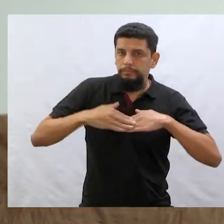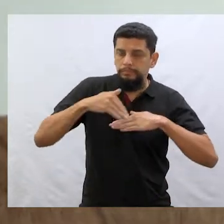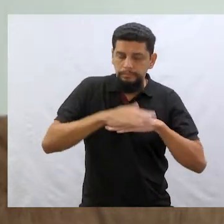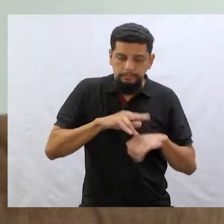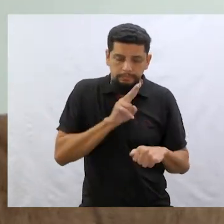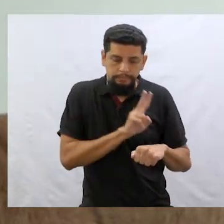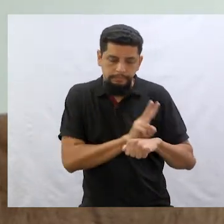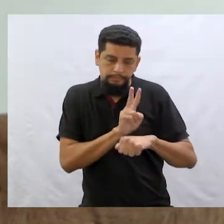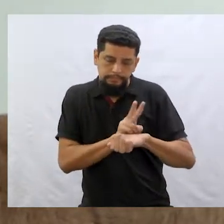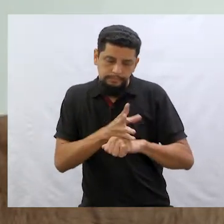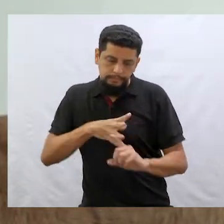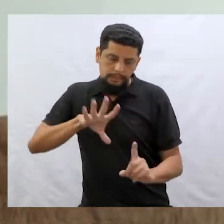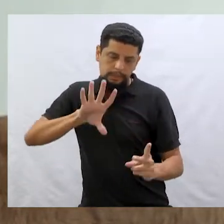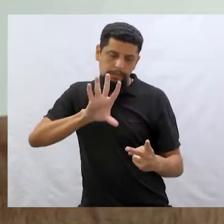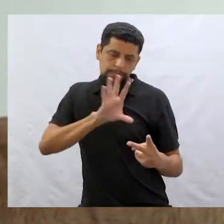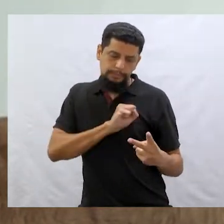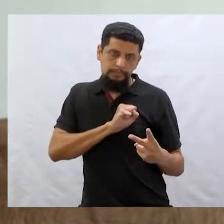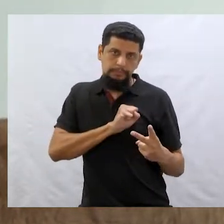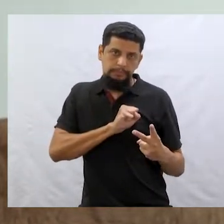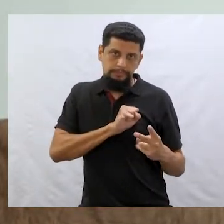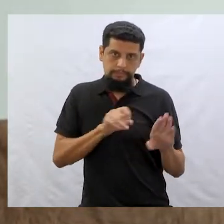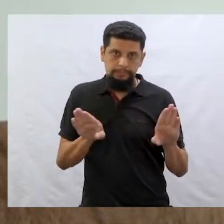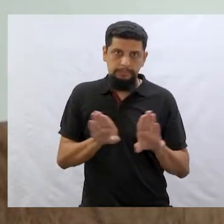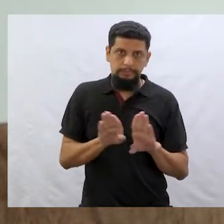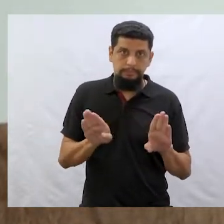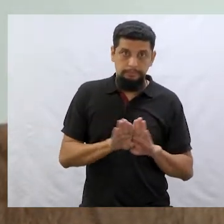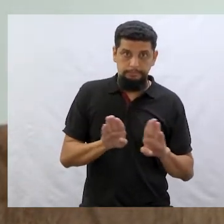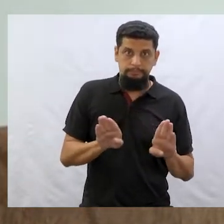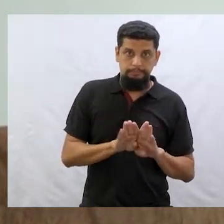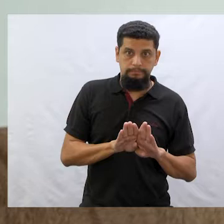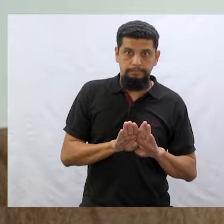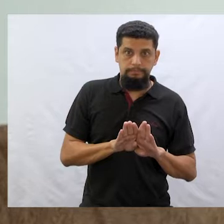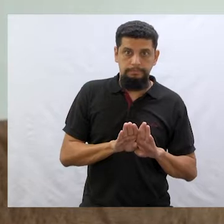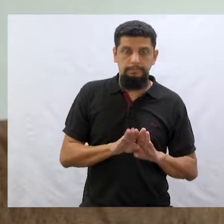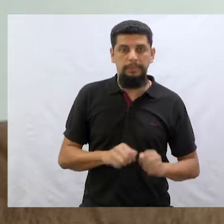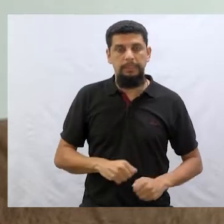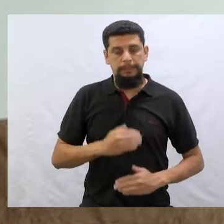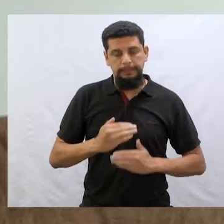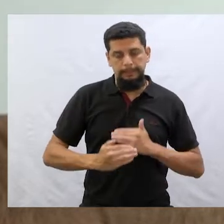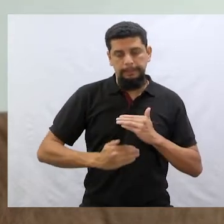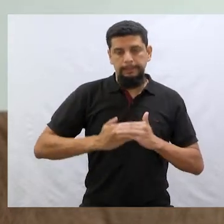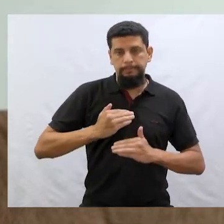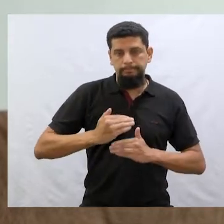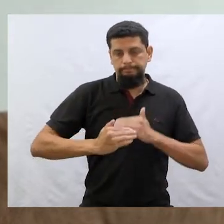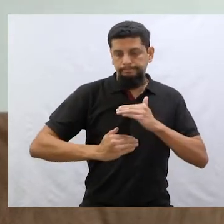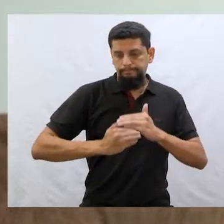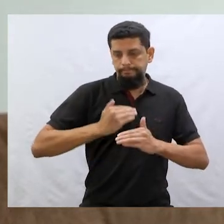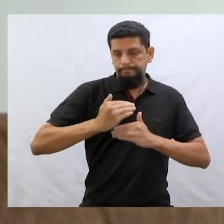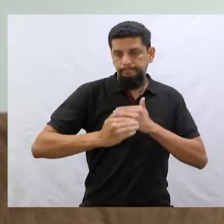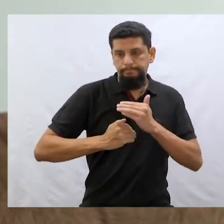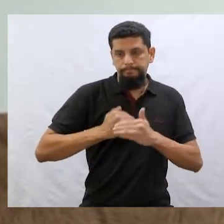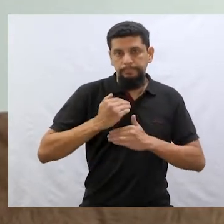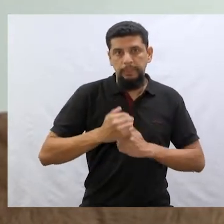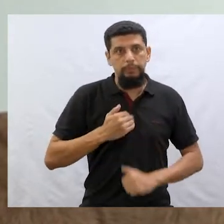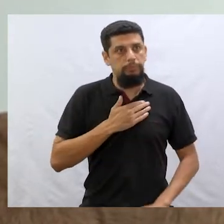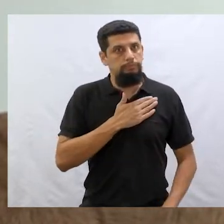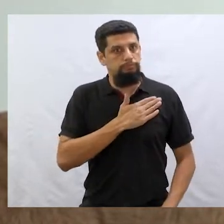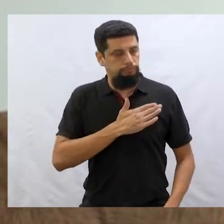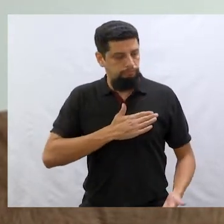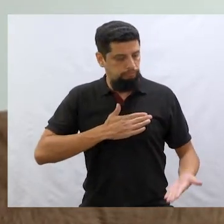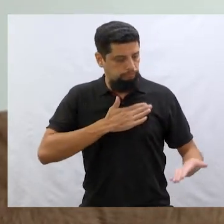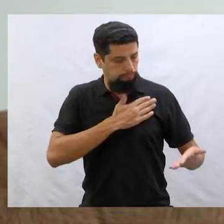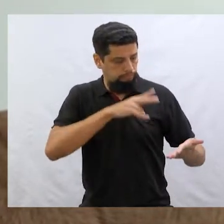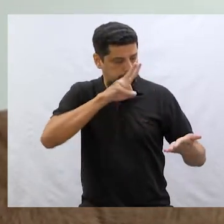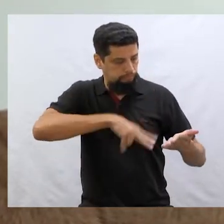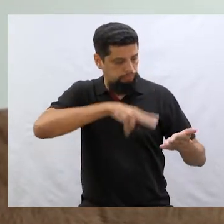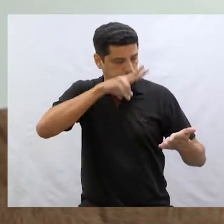de cuidado e de amor. Além de tudo isso, elas desenvolveram um gosto muito grande